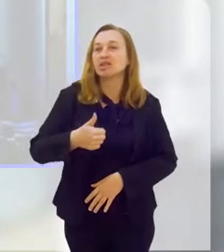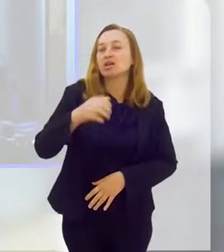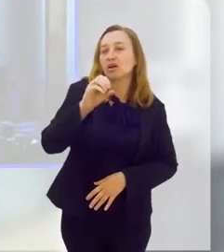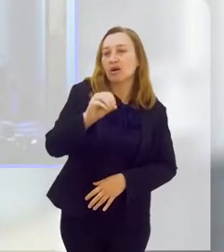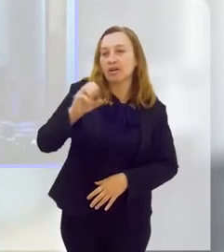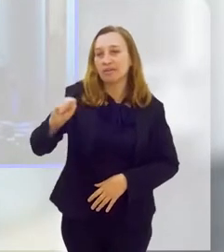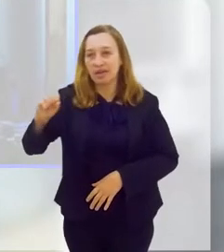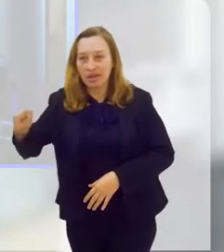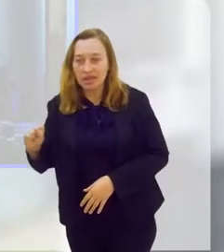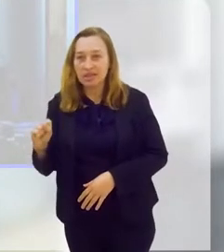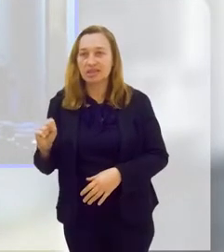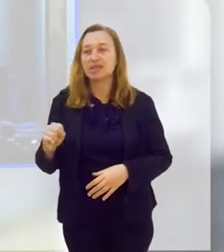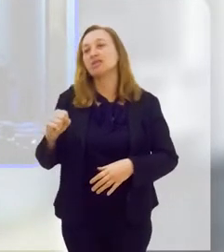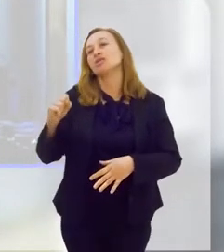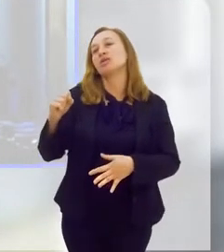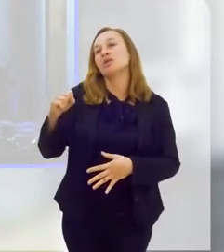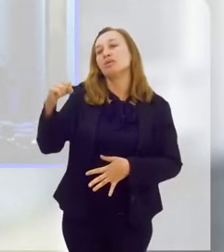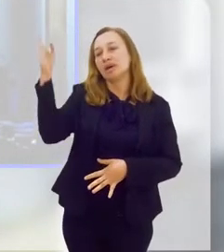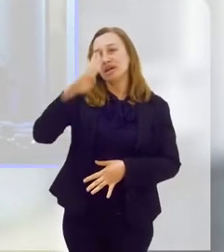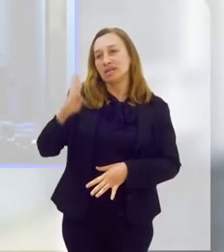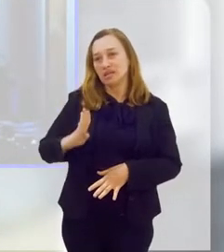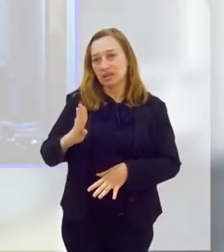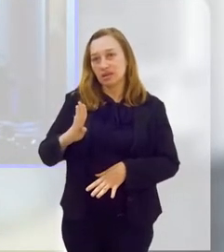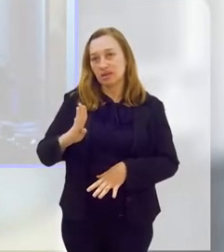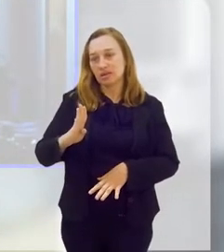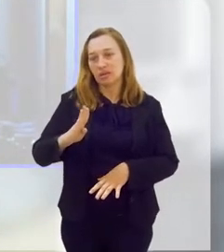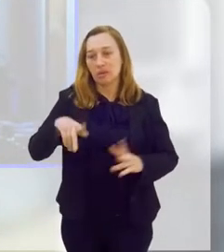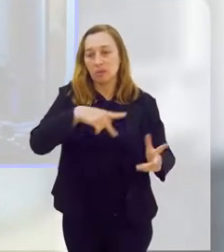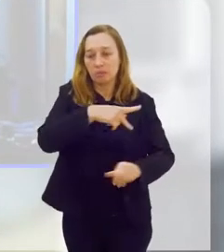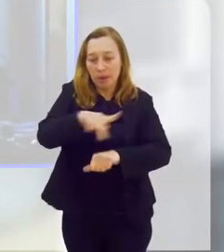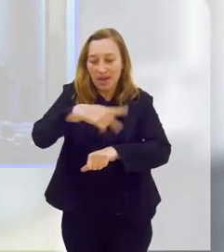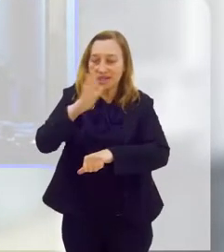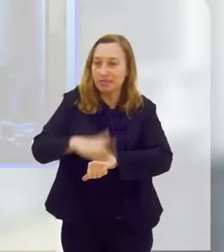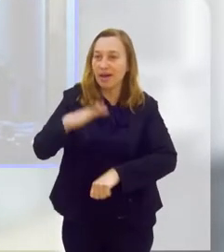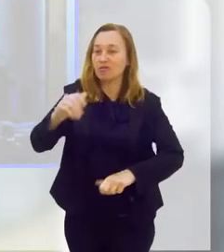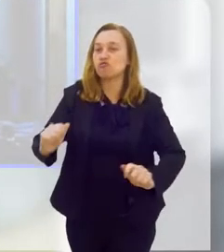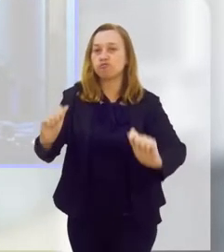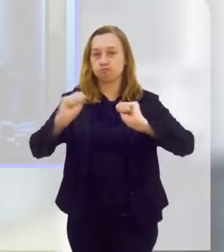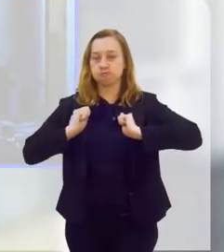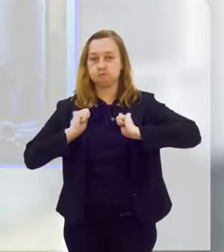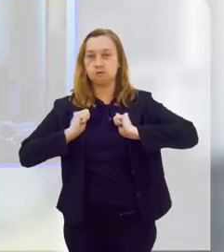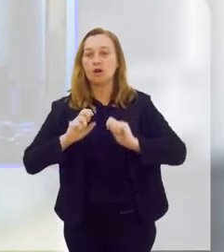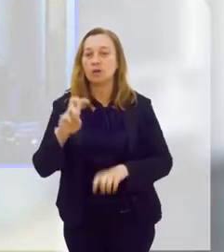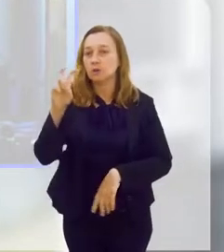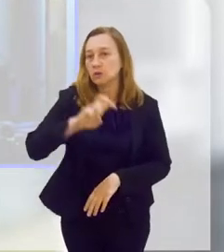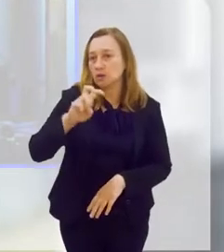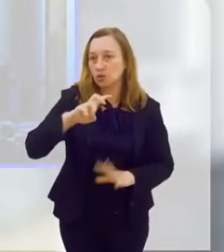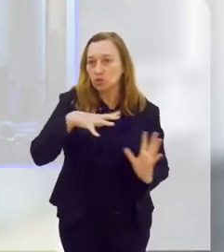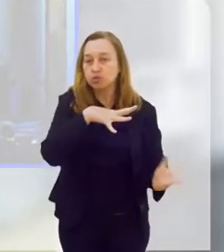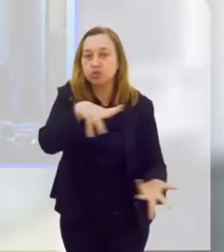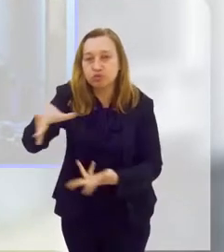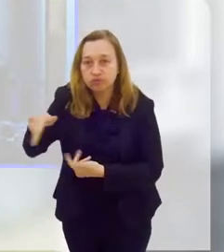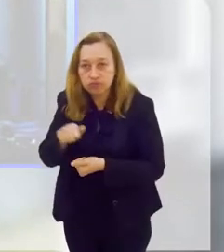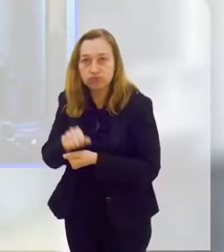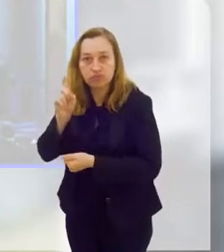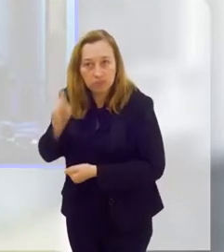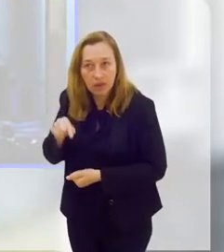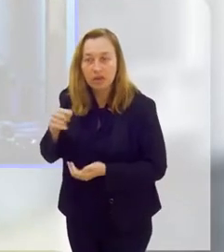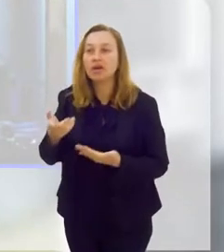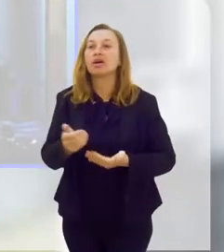Organização Mundial da Saúde, o Brasil é o país mais sedentário da América Latina, sendo o quinto no ranking mundial.